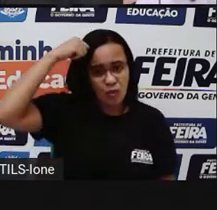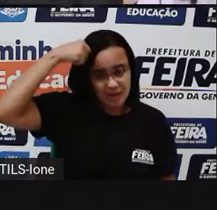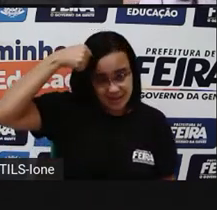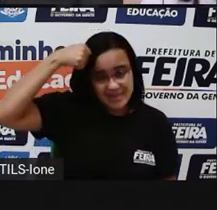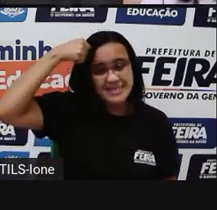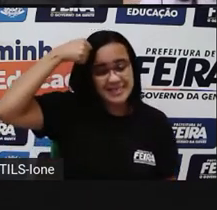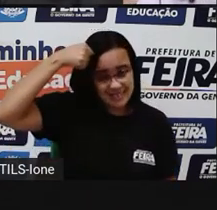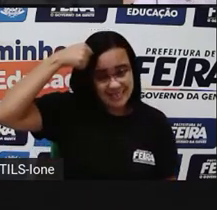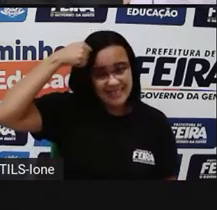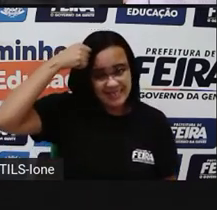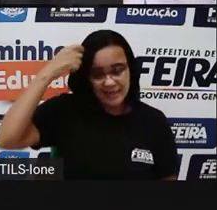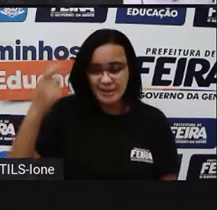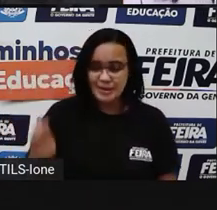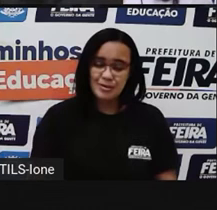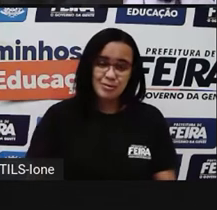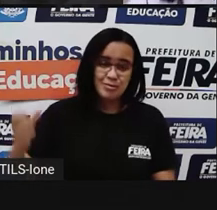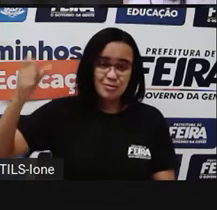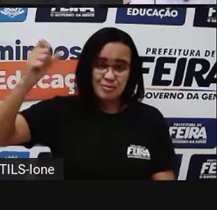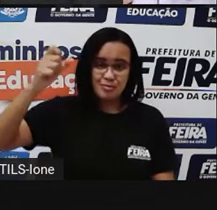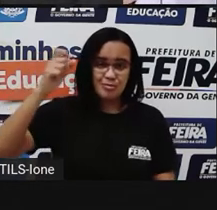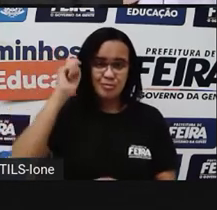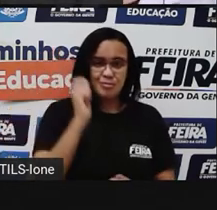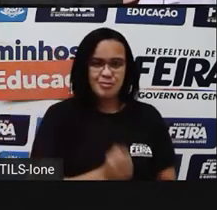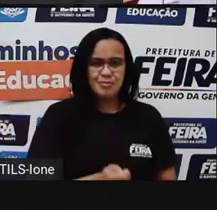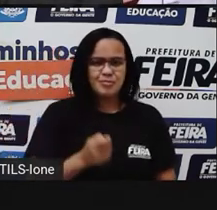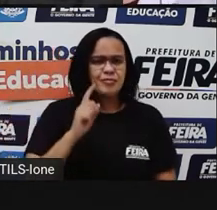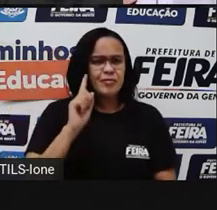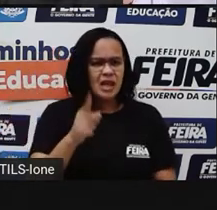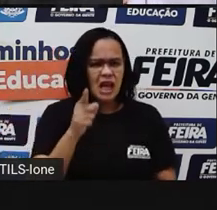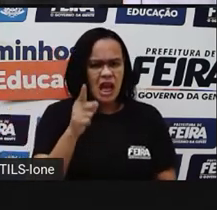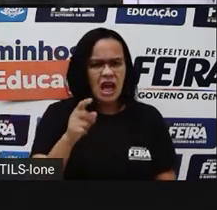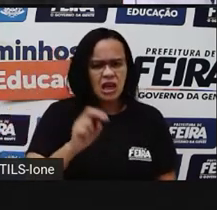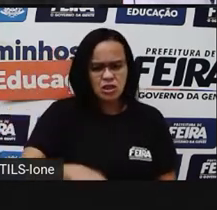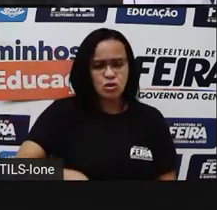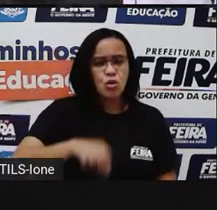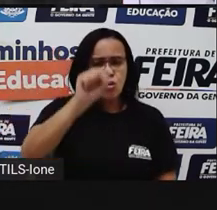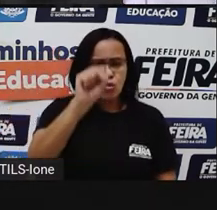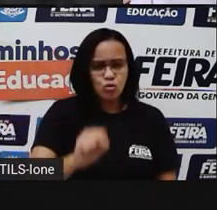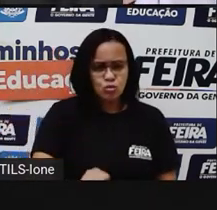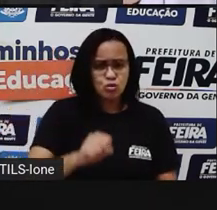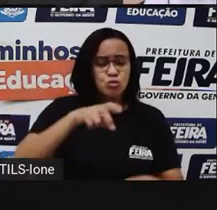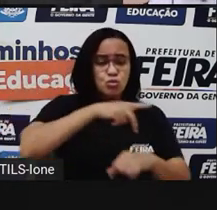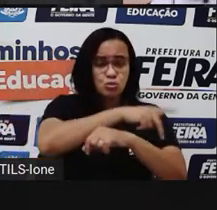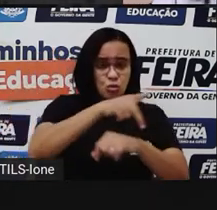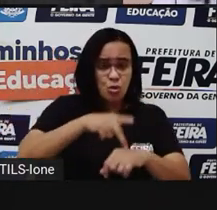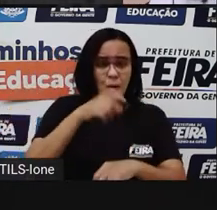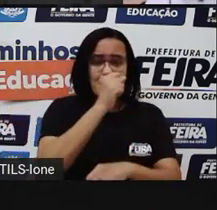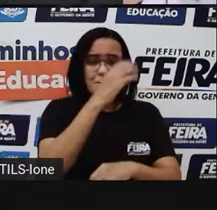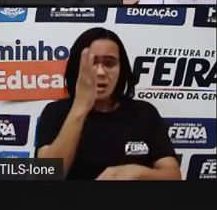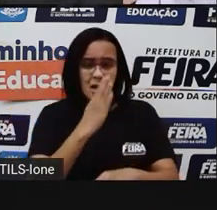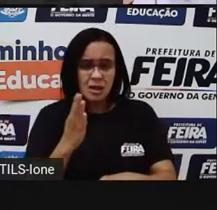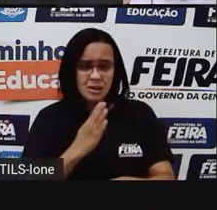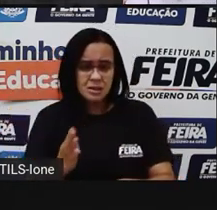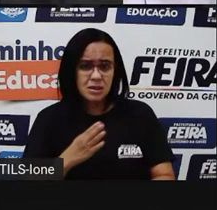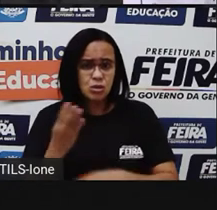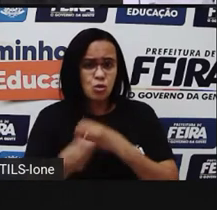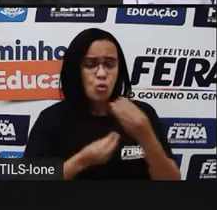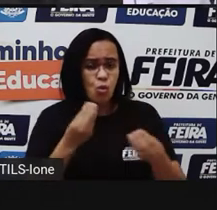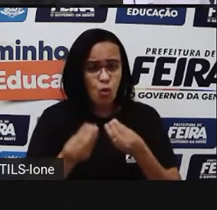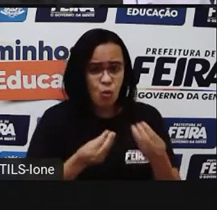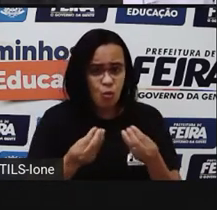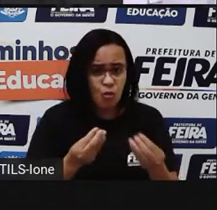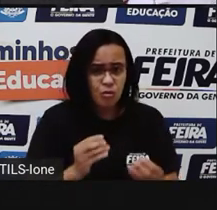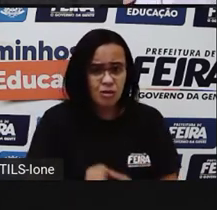Pampas Gaúchos, lá no sul do país. E sempre que alguém perde alguma coisa, recorre à sua ajuda para